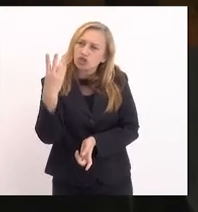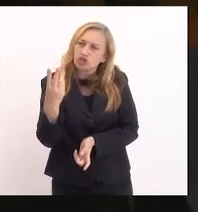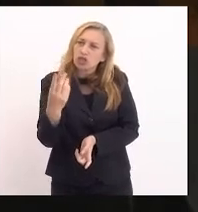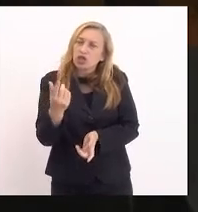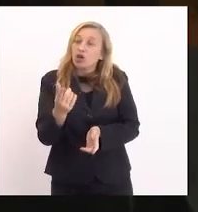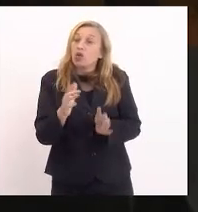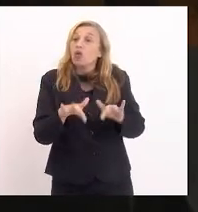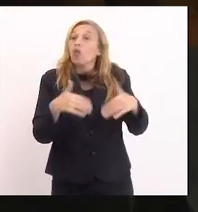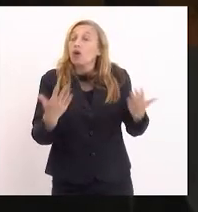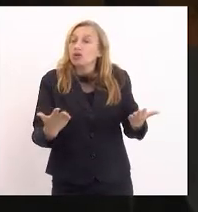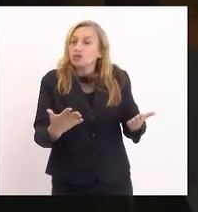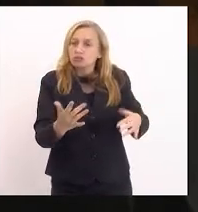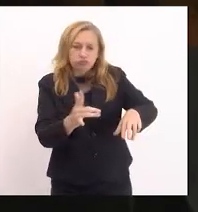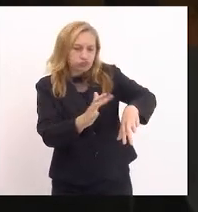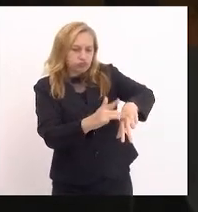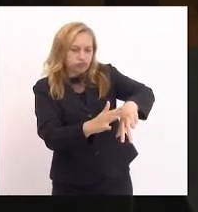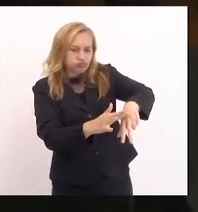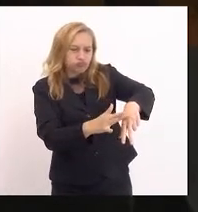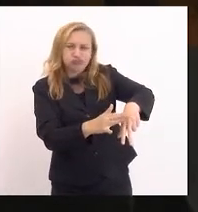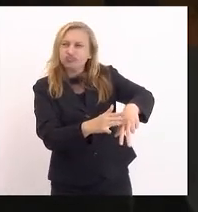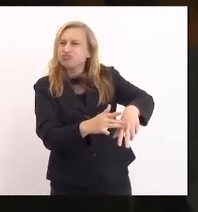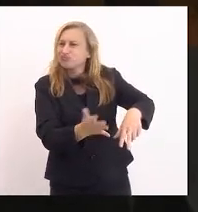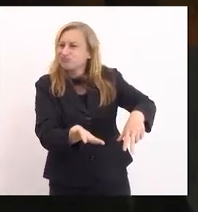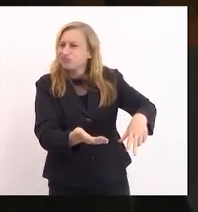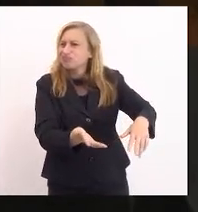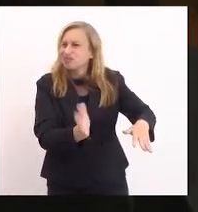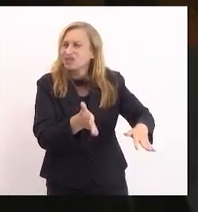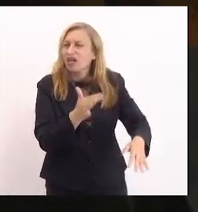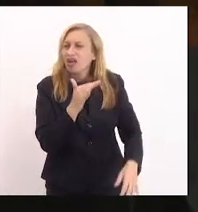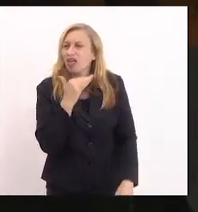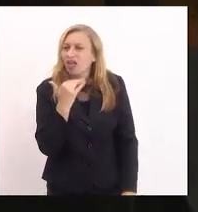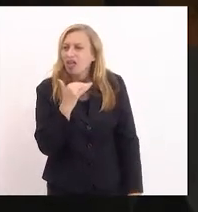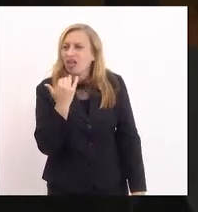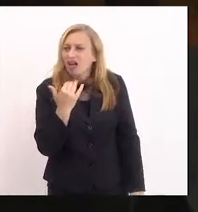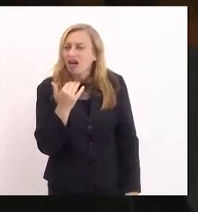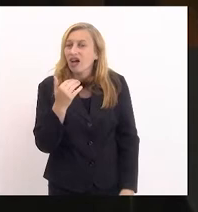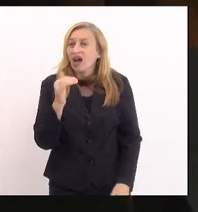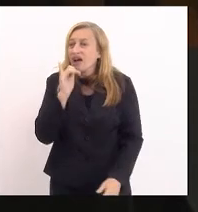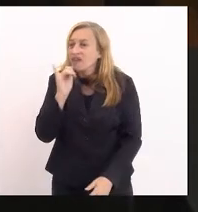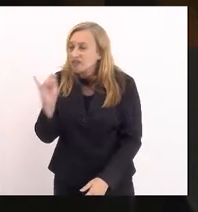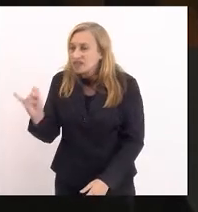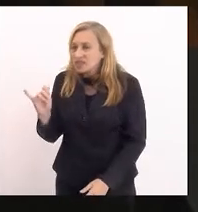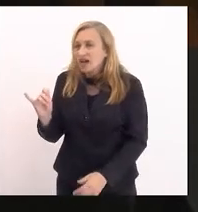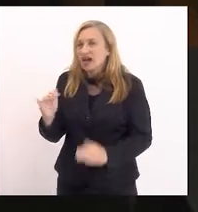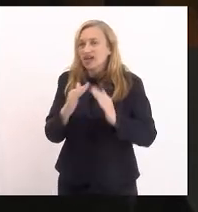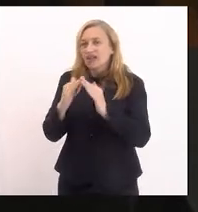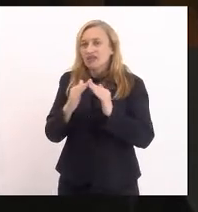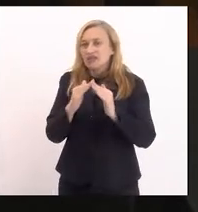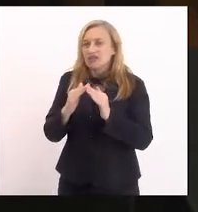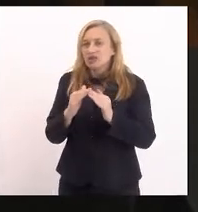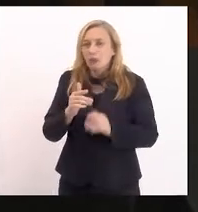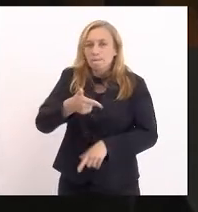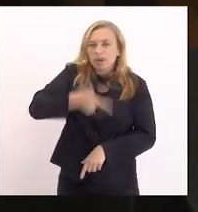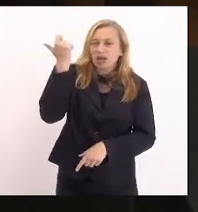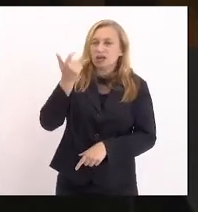vítima quase agonizando já tentava alertar que era um vizinho, ele atirou uma terceira vez, atirou uma terceira vez.